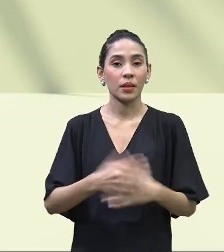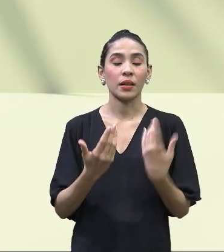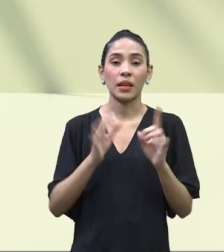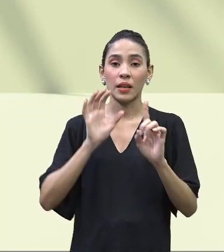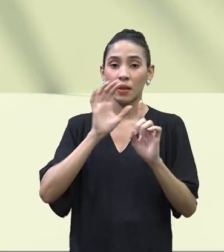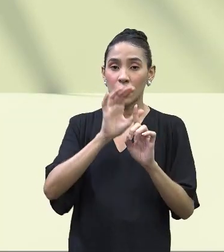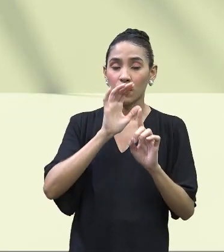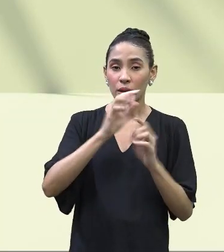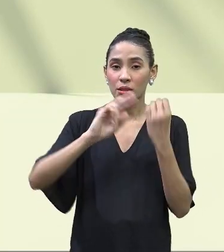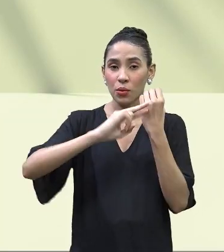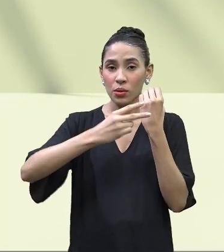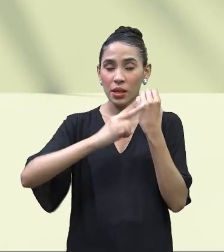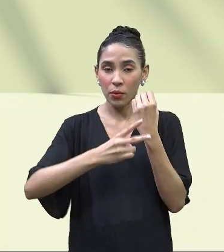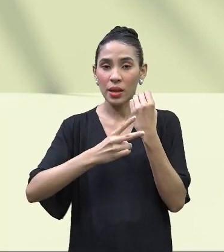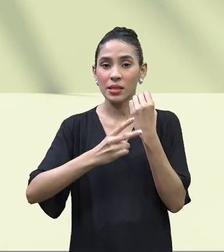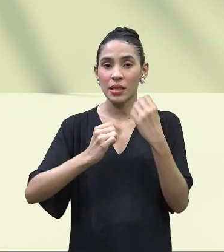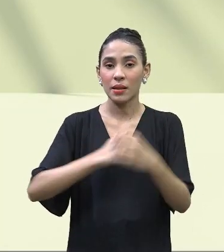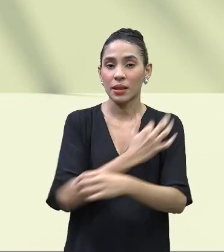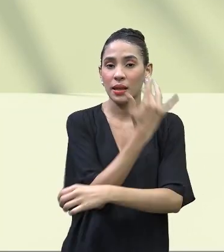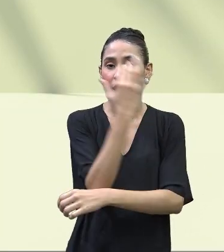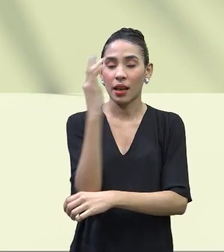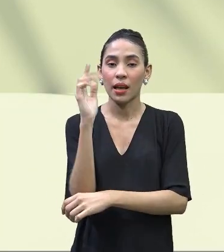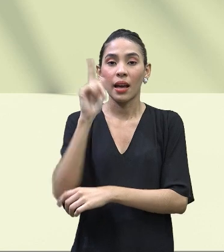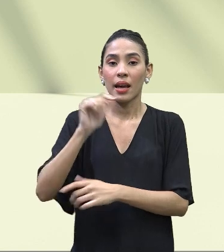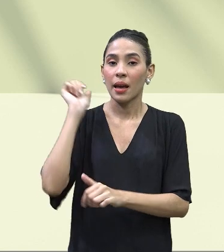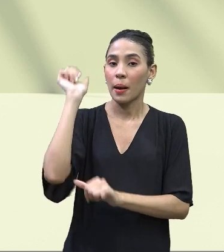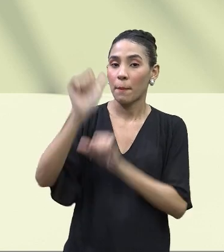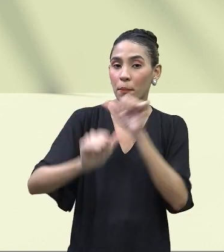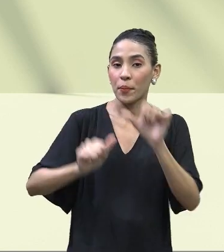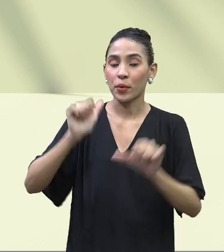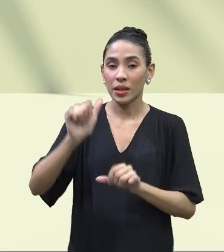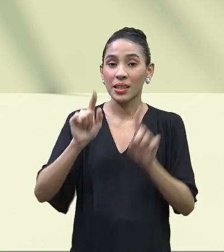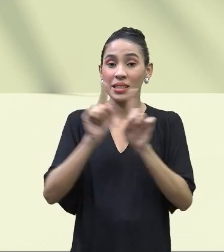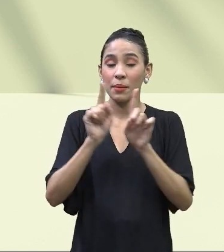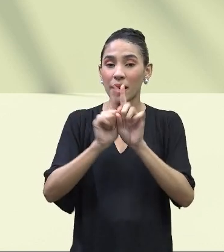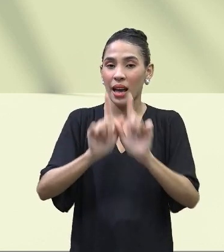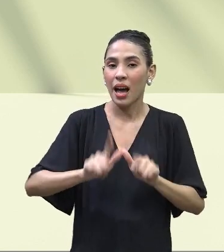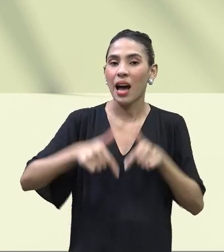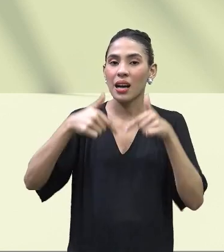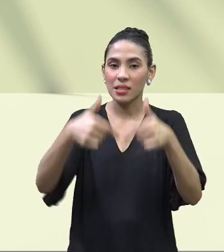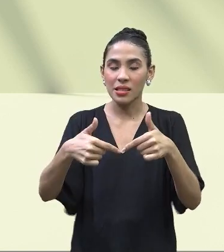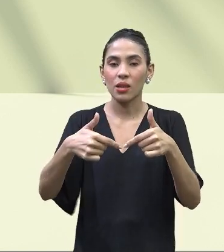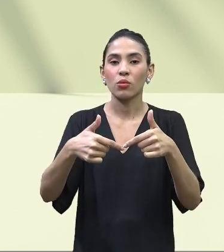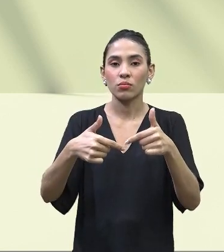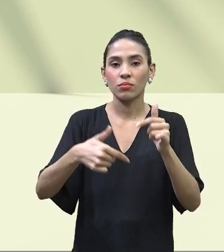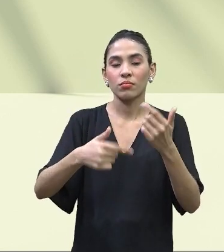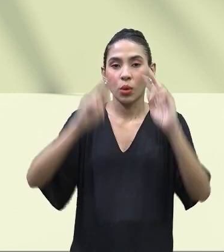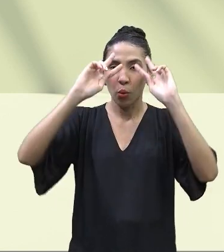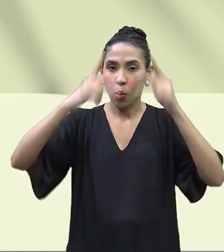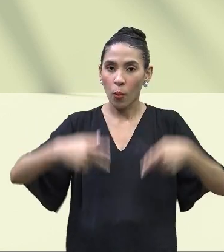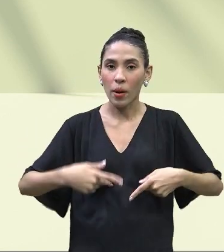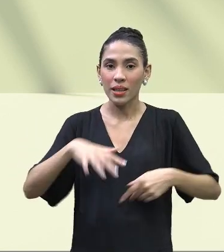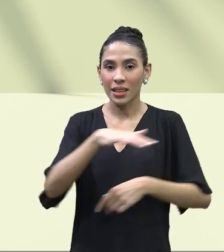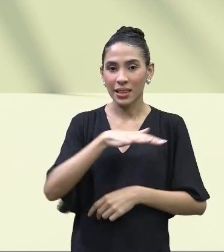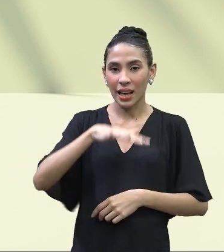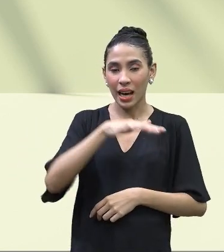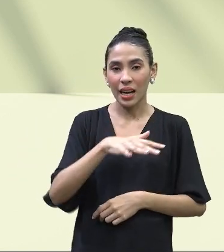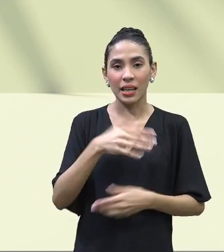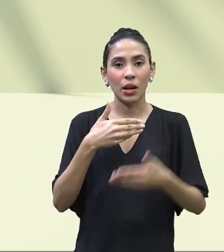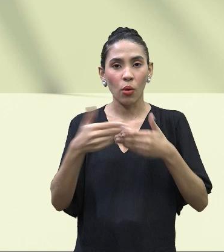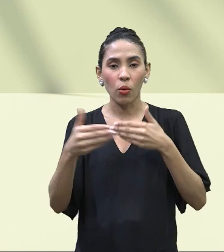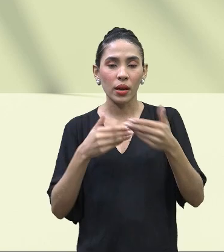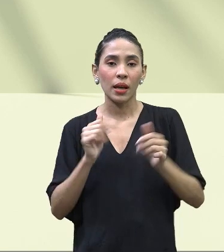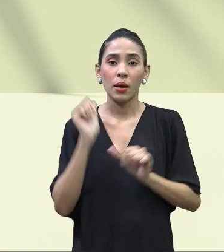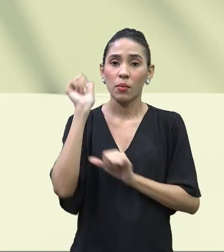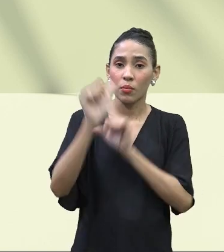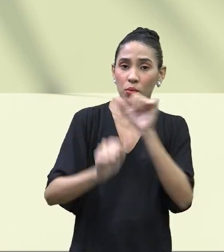ambientais são as alterações, é a intervenção humana nesses ambientes. Qualquer alteração que